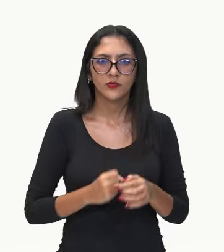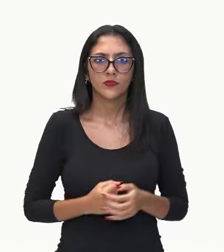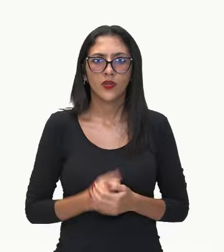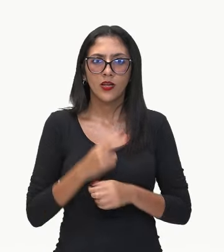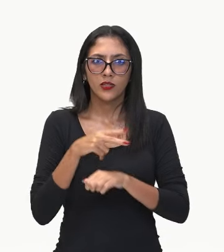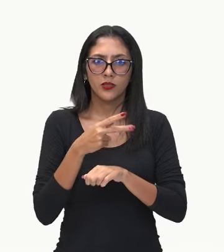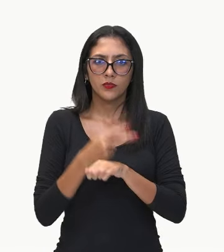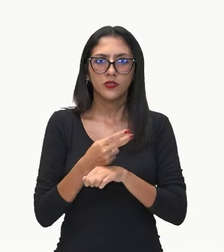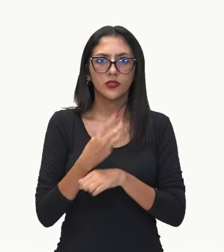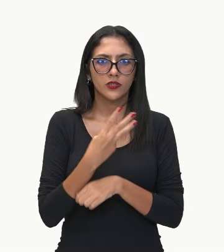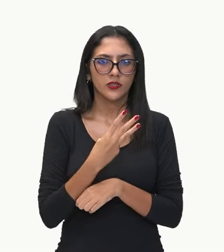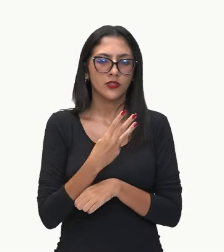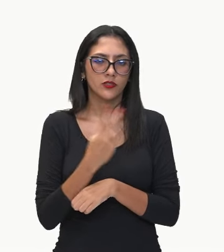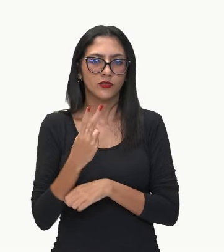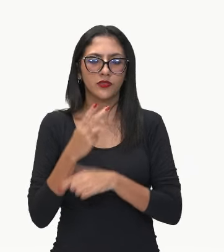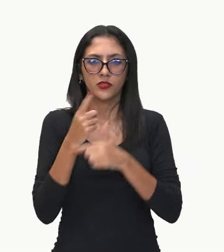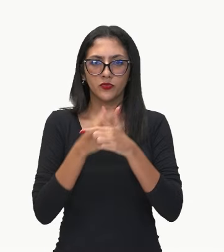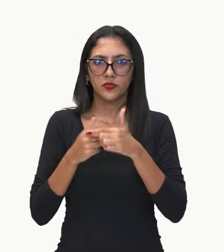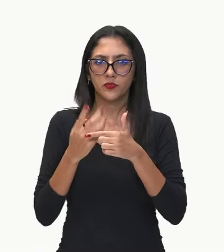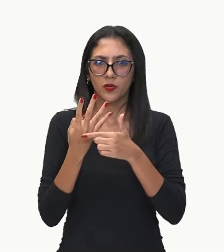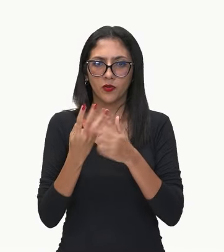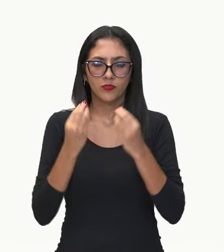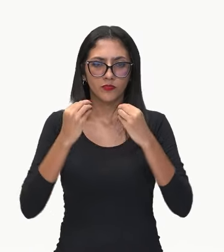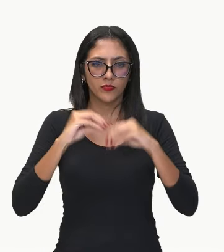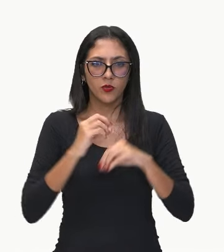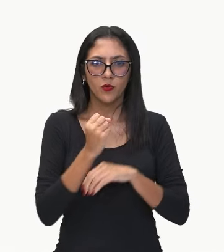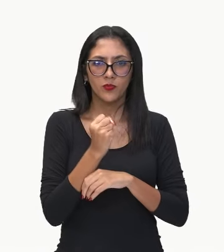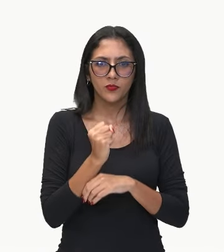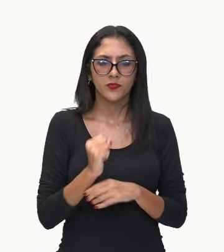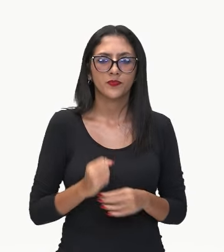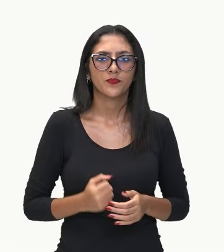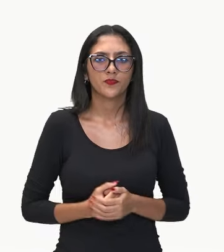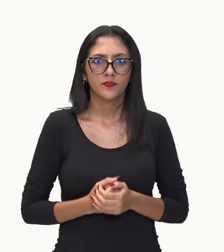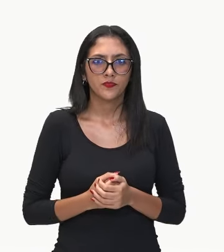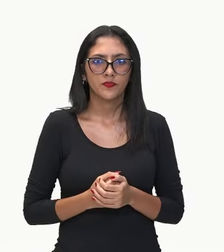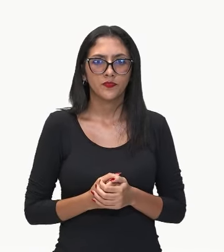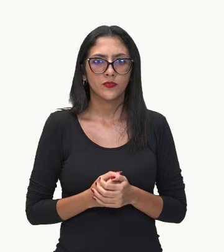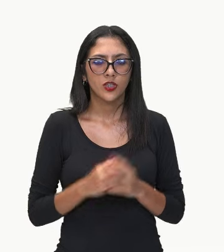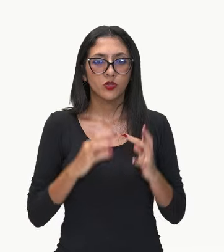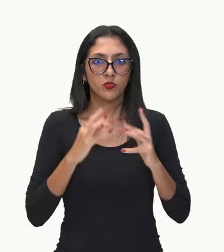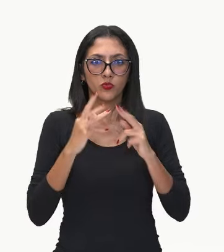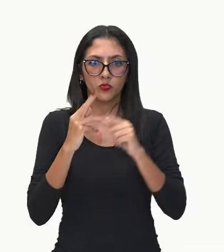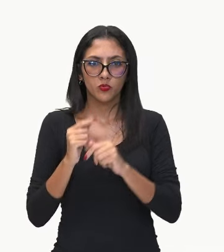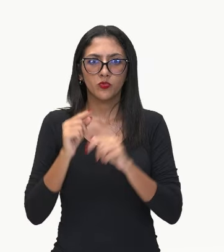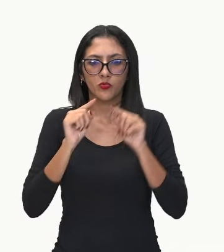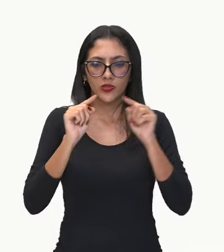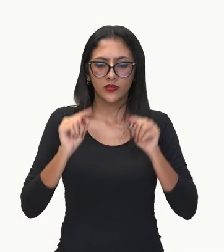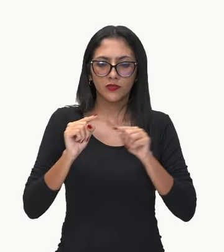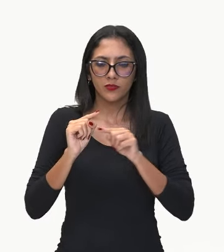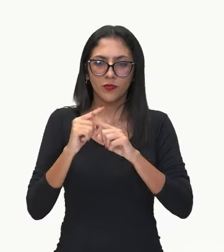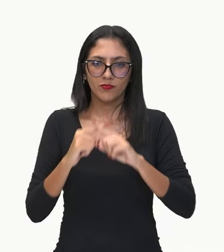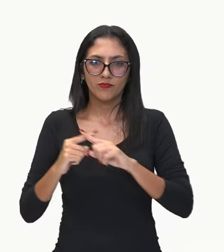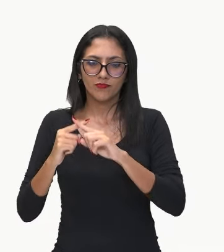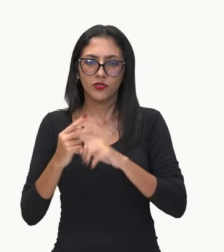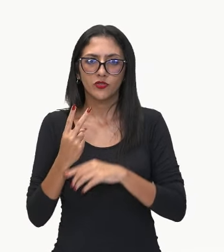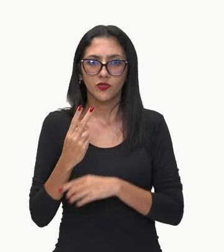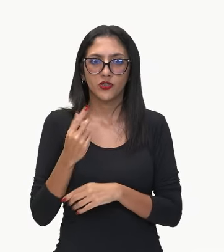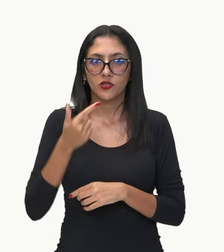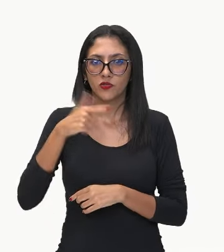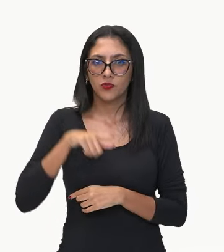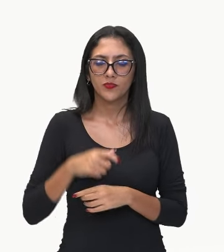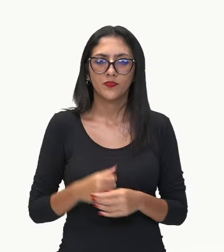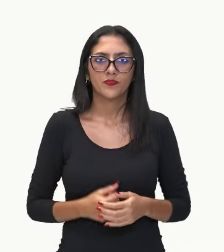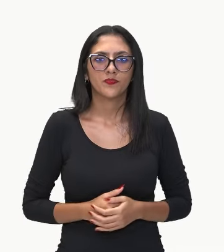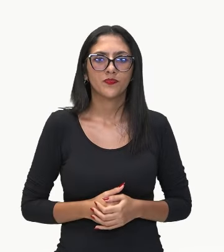8. Isso aqui tudo vai ser multiplicado por 2. Perfeito. Como